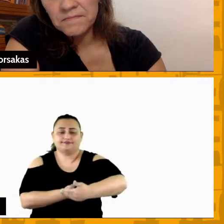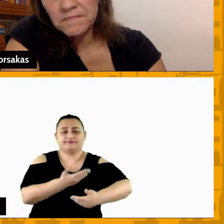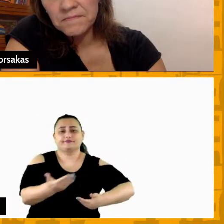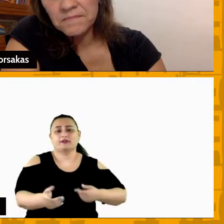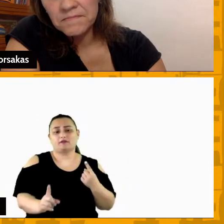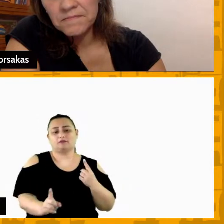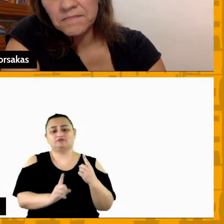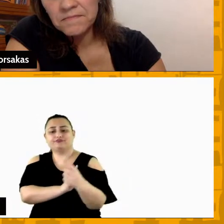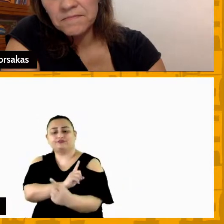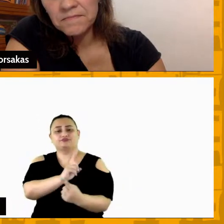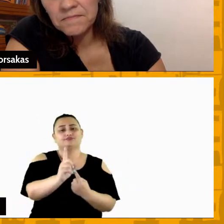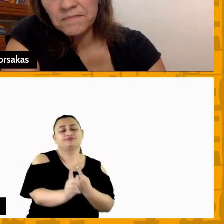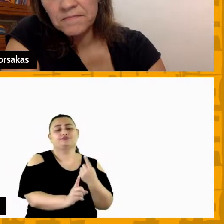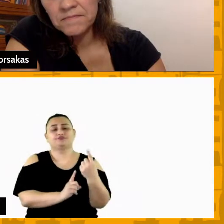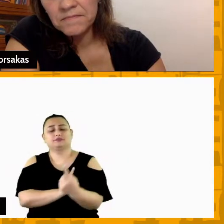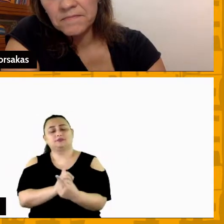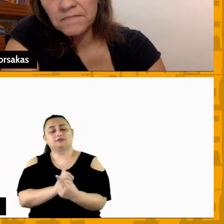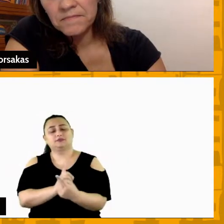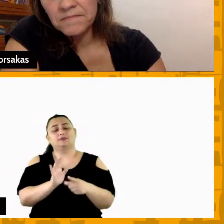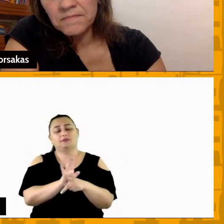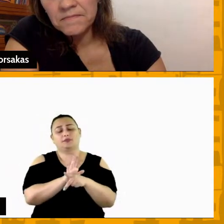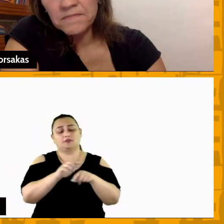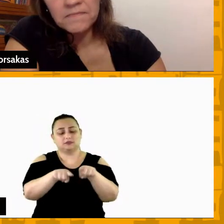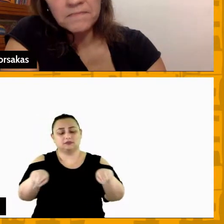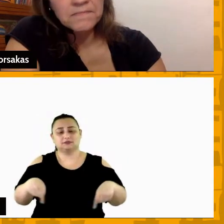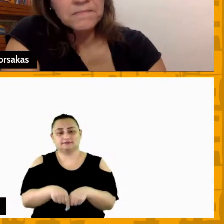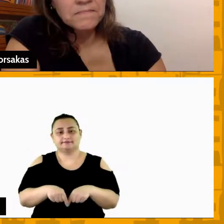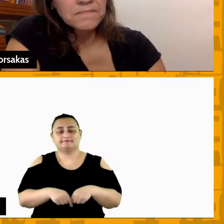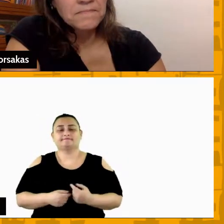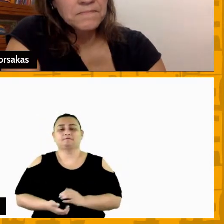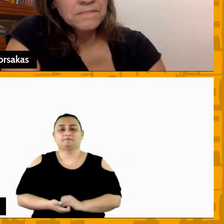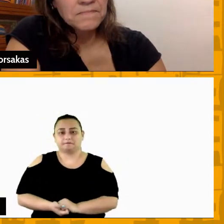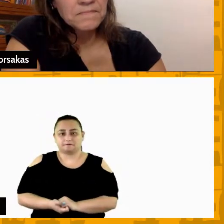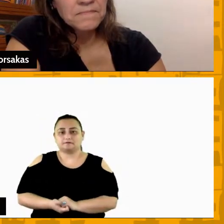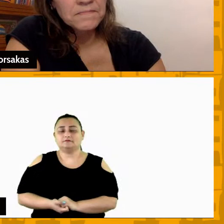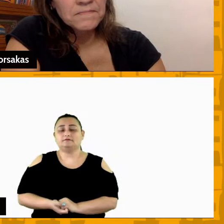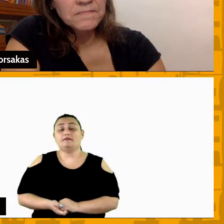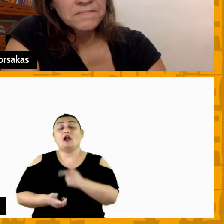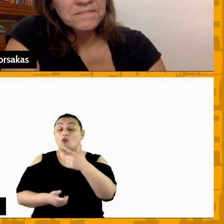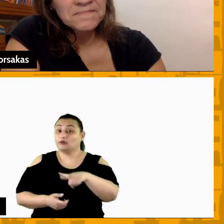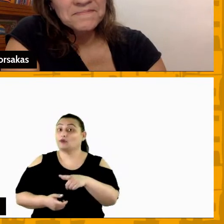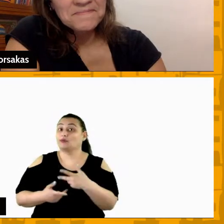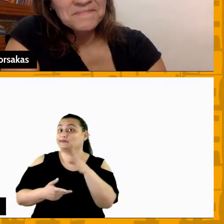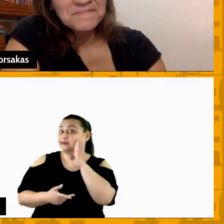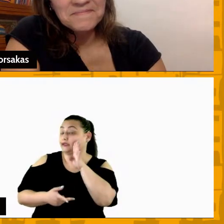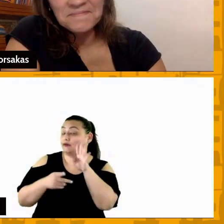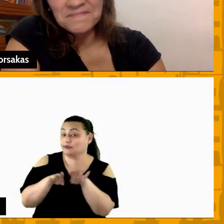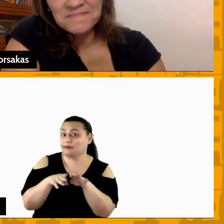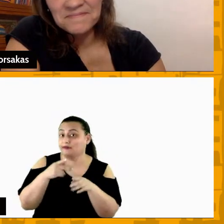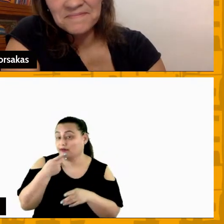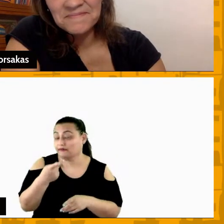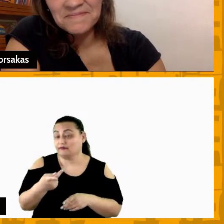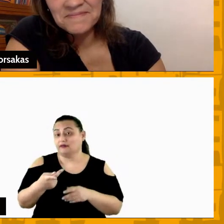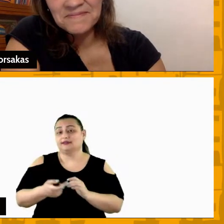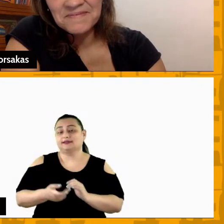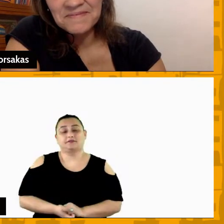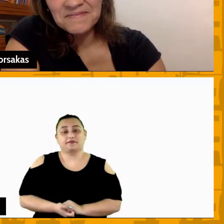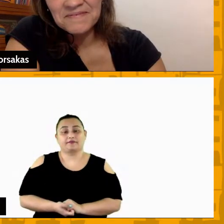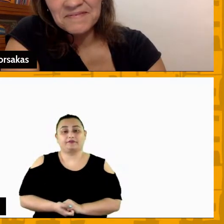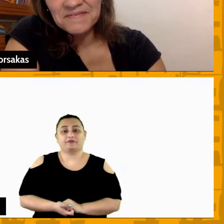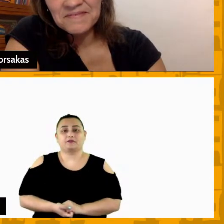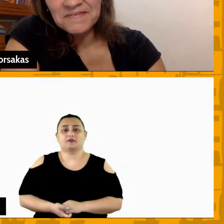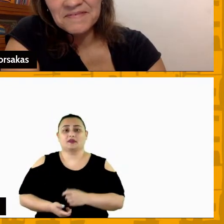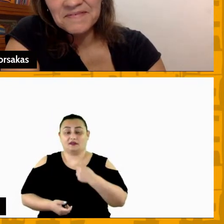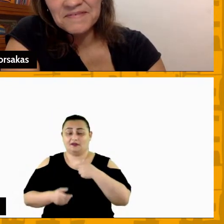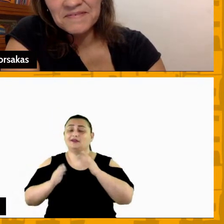que possam estar entrando e saindo da quadra ah e outra coisa legal de falar que eu queria falar eu